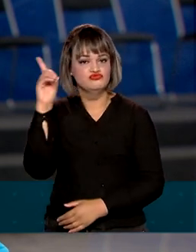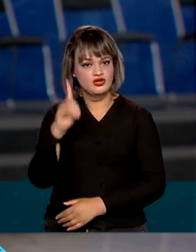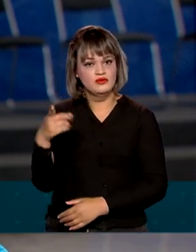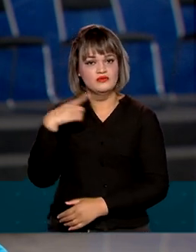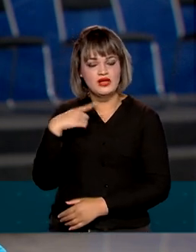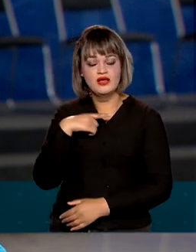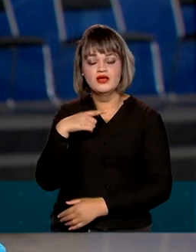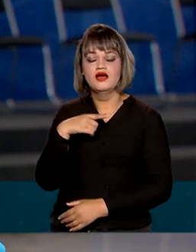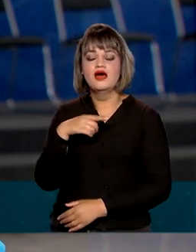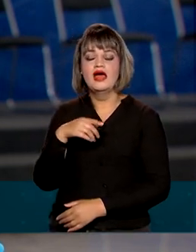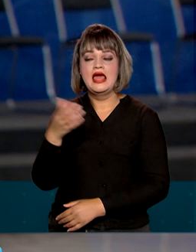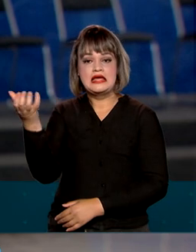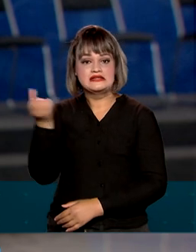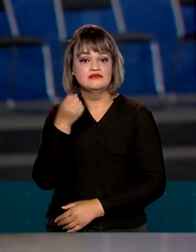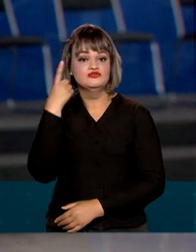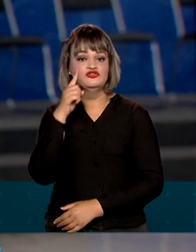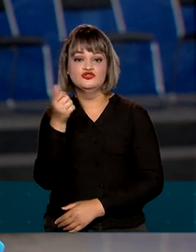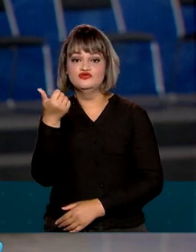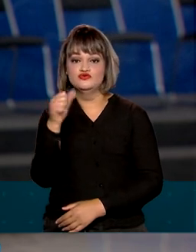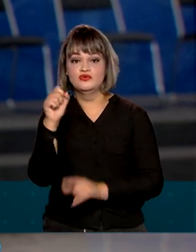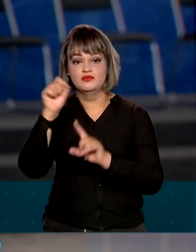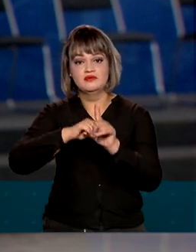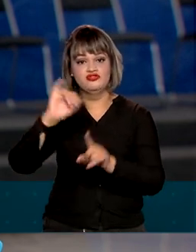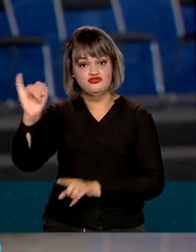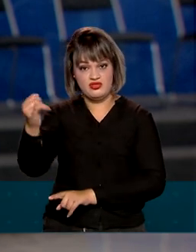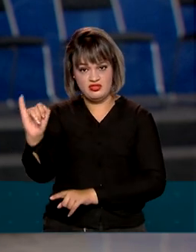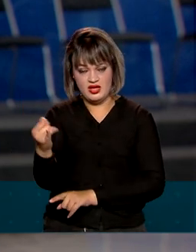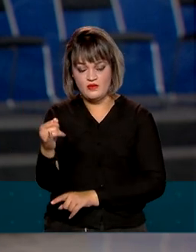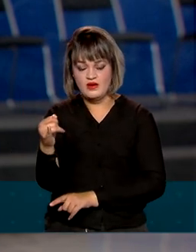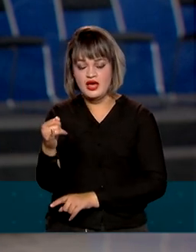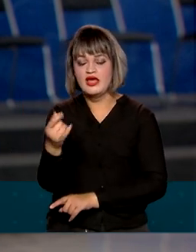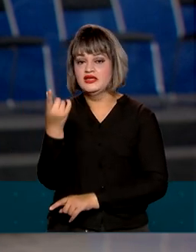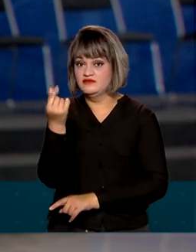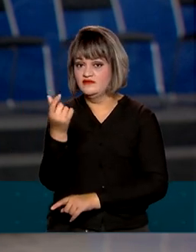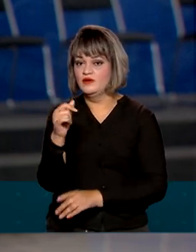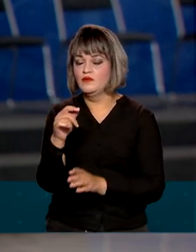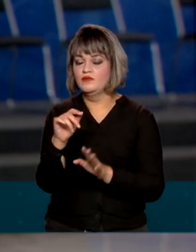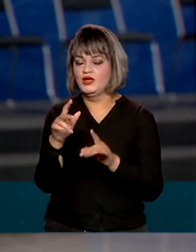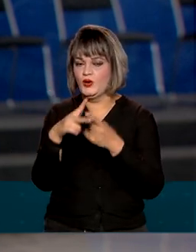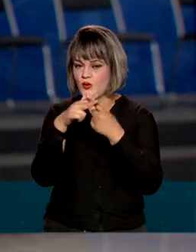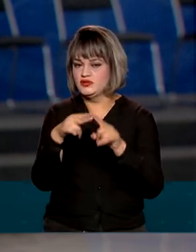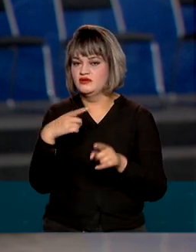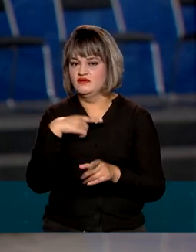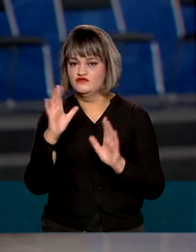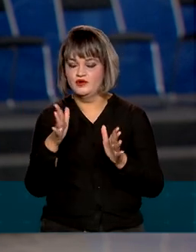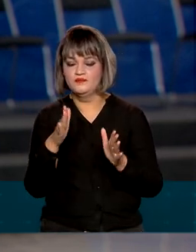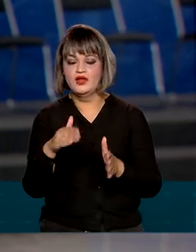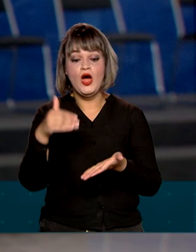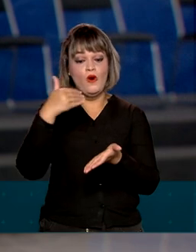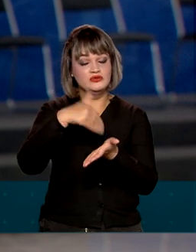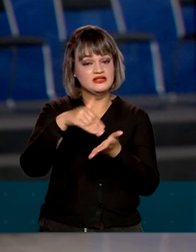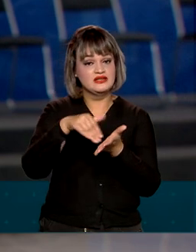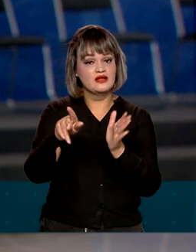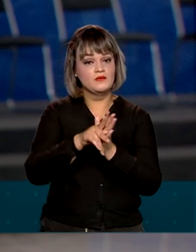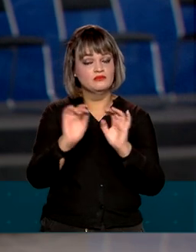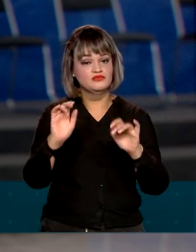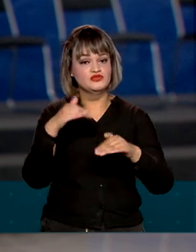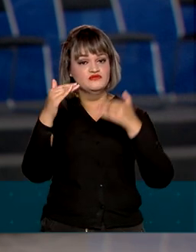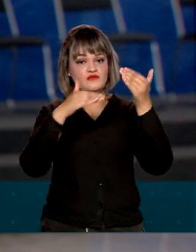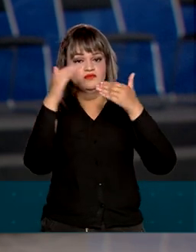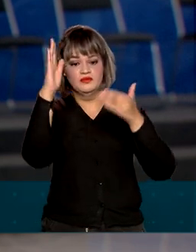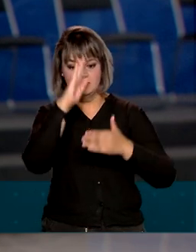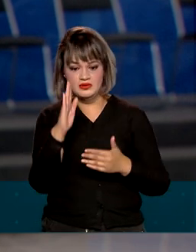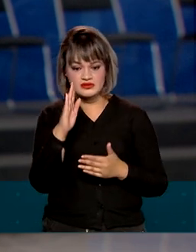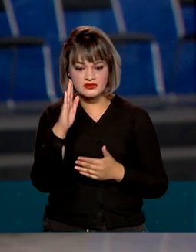recebem o Vale Gás a partir do dia 18 de janeiro, esse valor já corrigido. O secretário especial de desenvolvimento social do